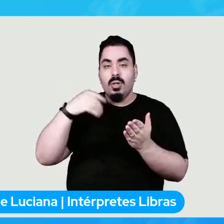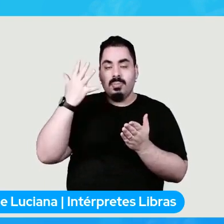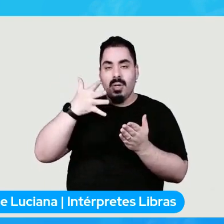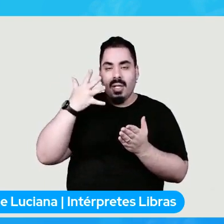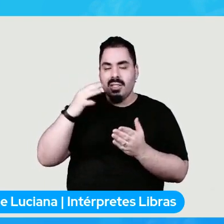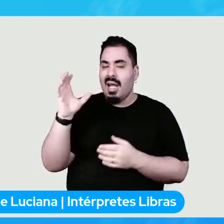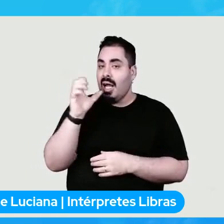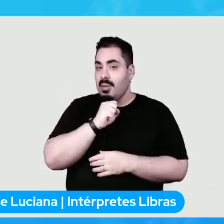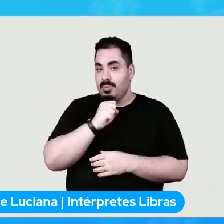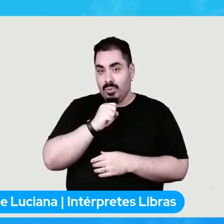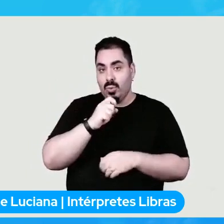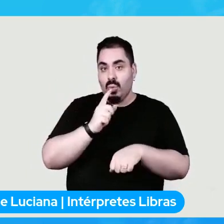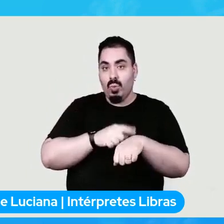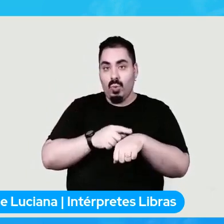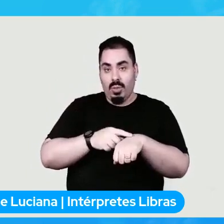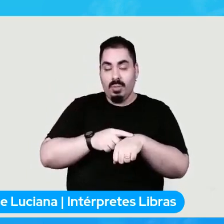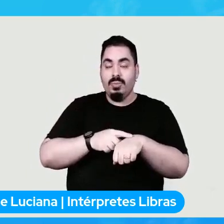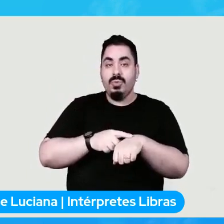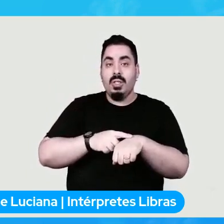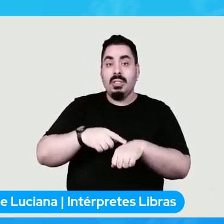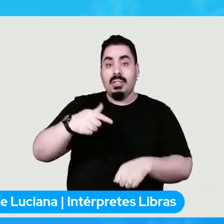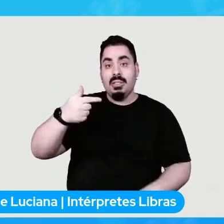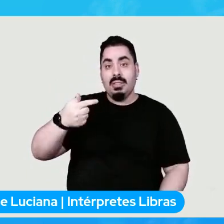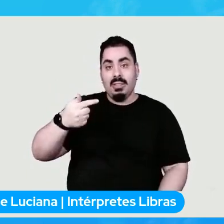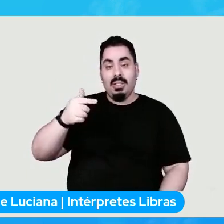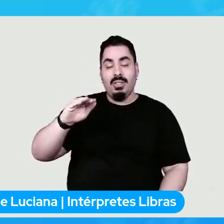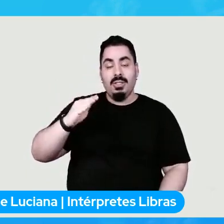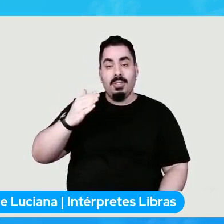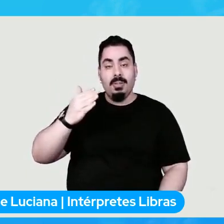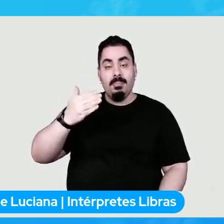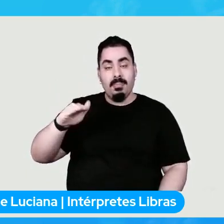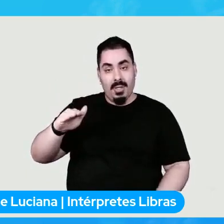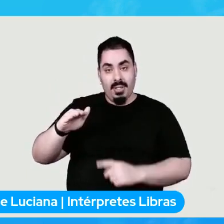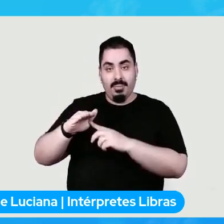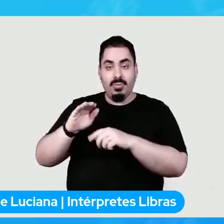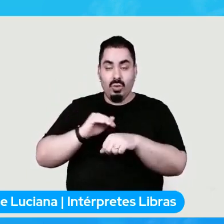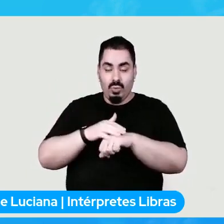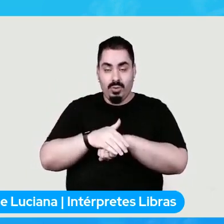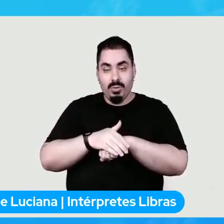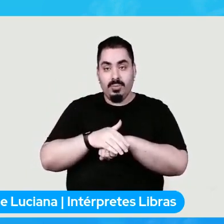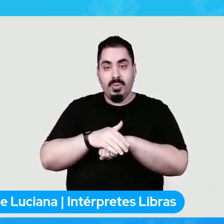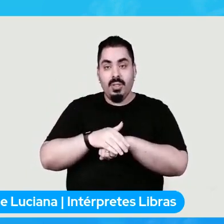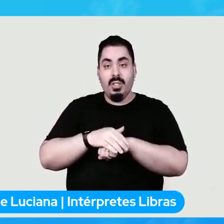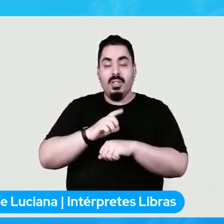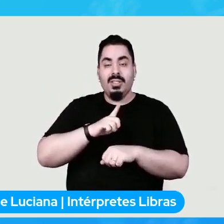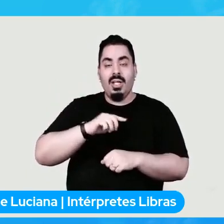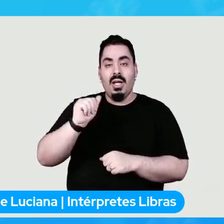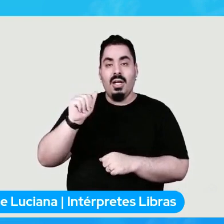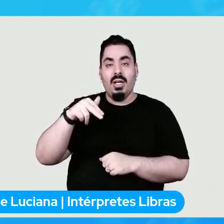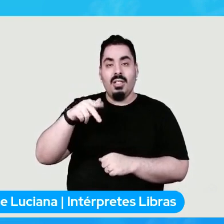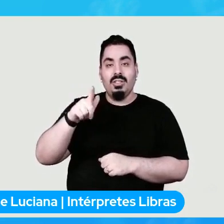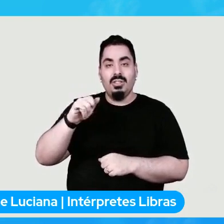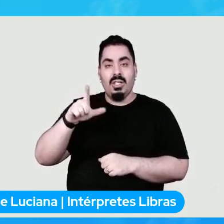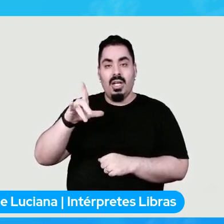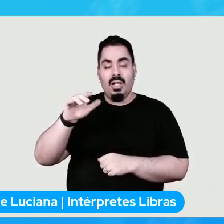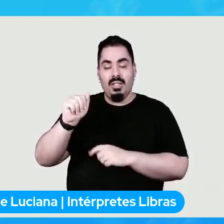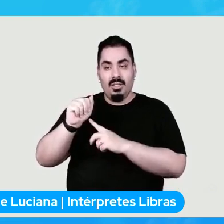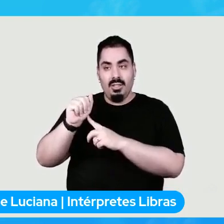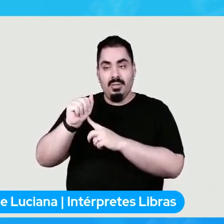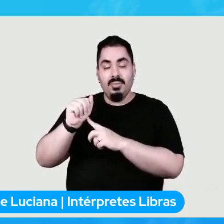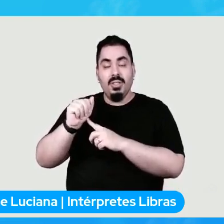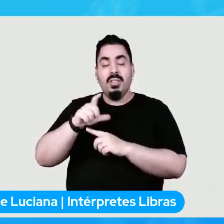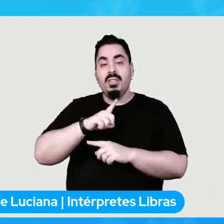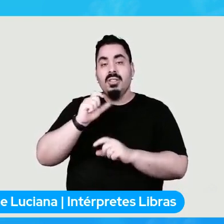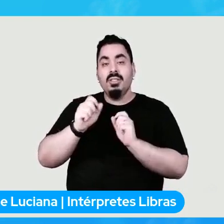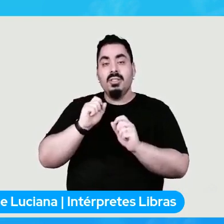na trilha Angelica Rose e às 19h50 no link da Keynote.